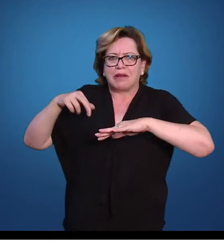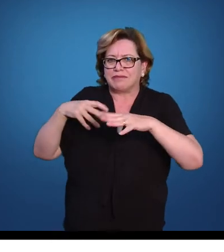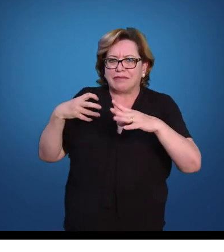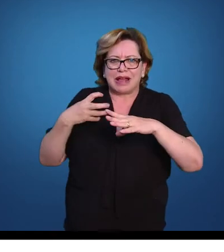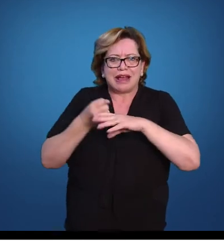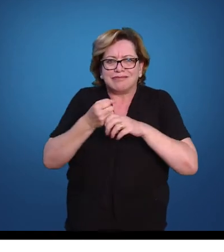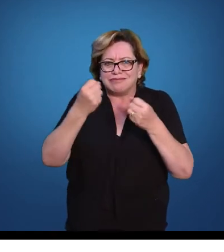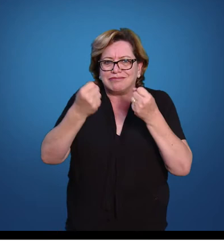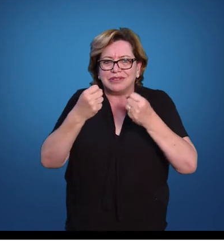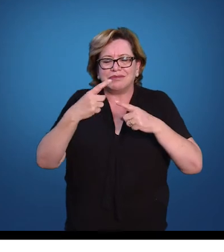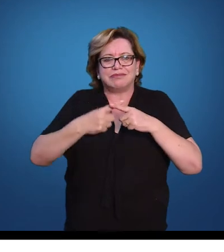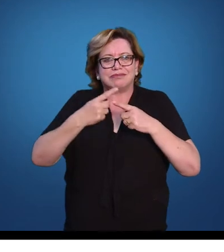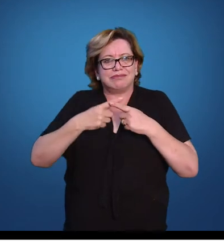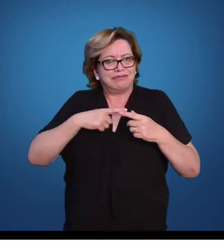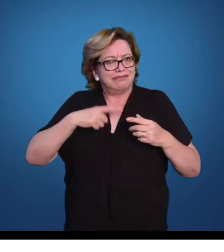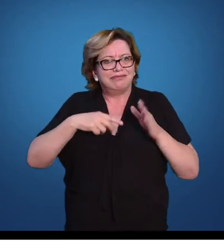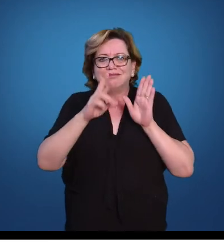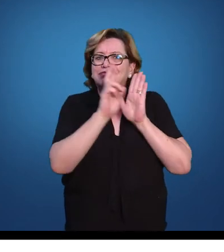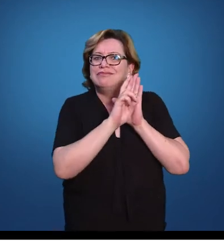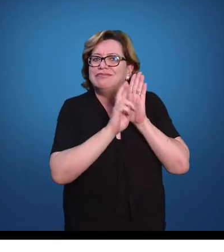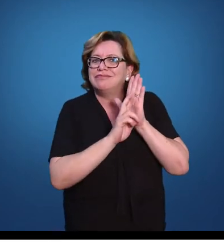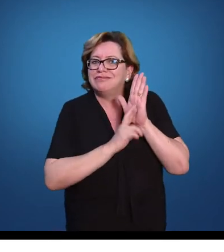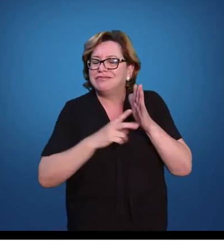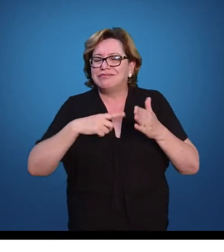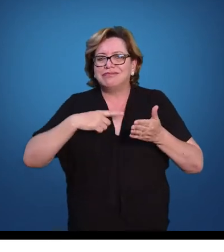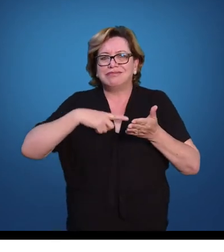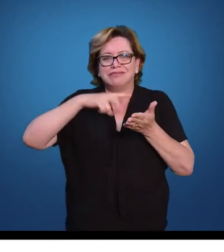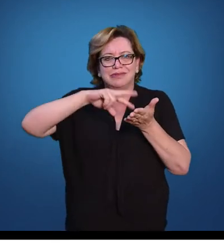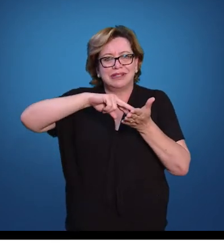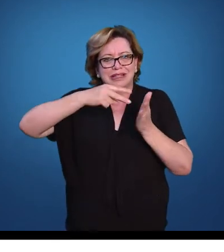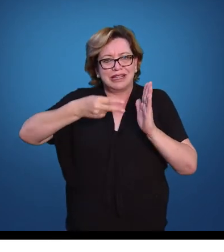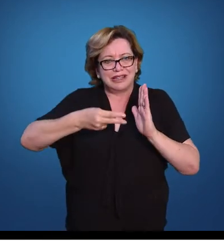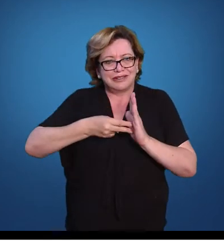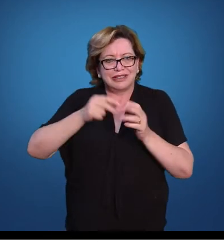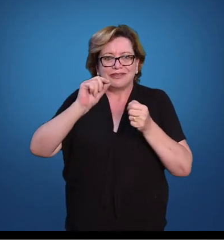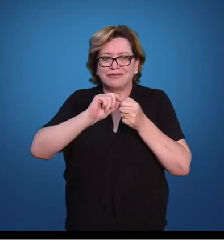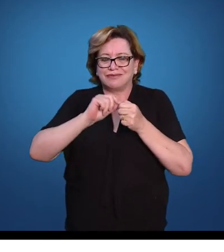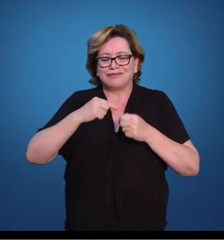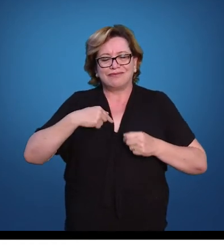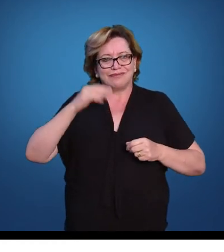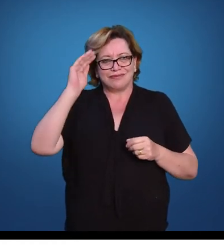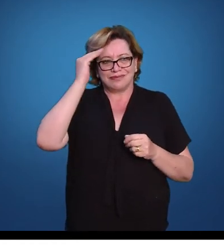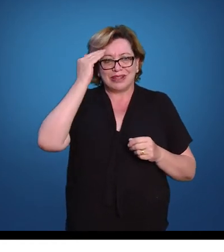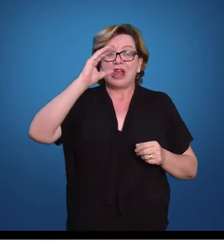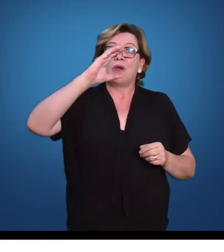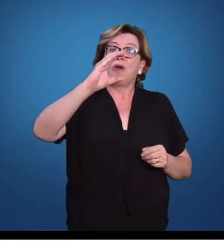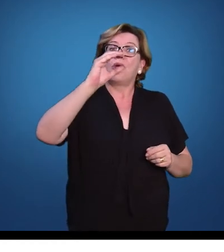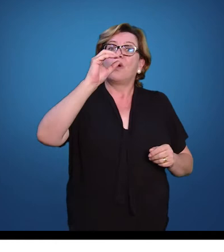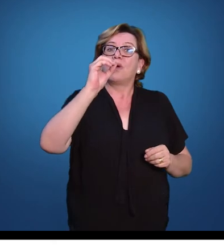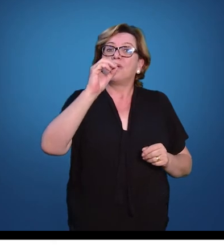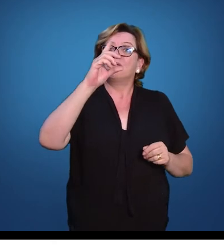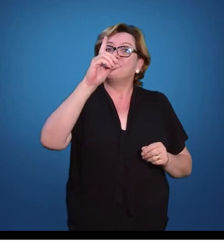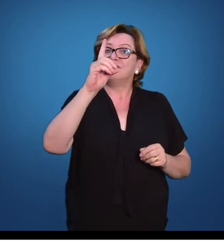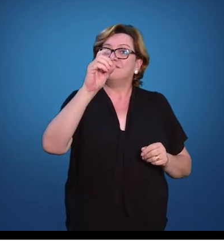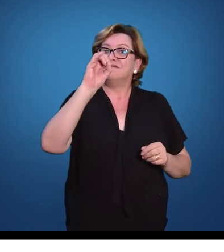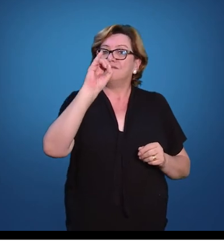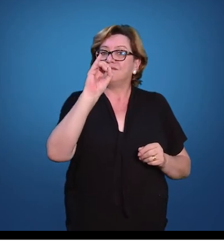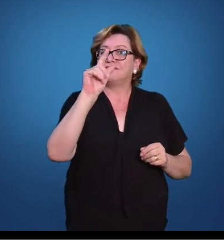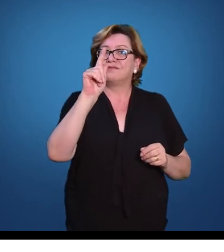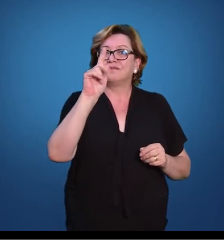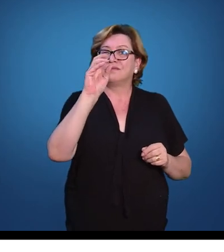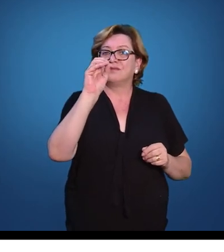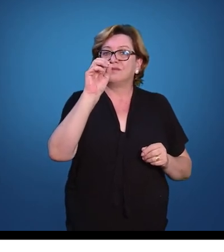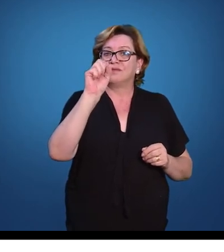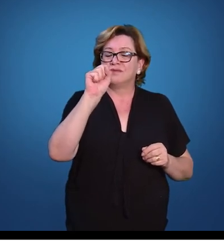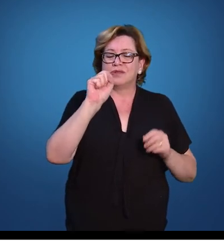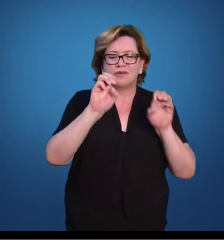de atravessar, porque há uma significação que me faz entender. Há uma codificação, há elementos que estão estruturados